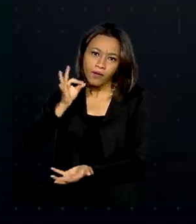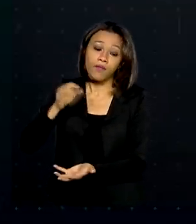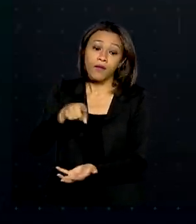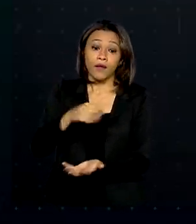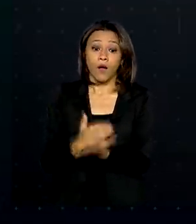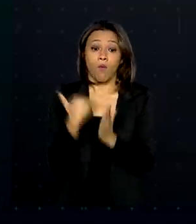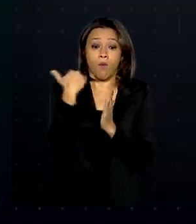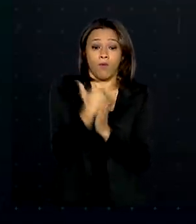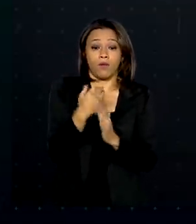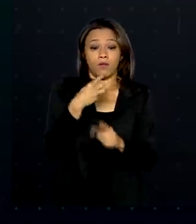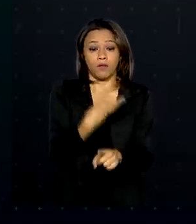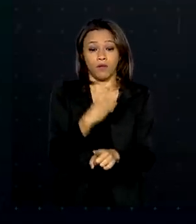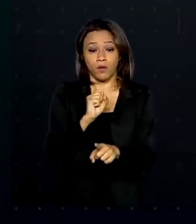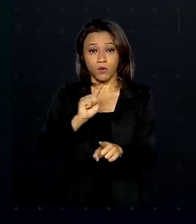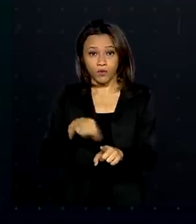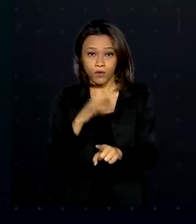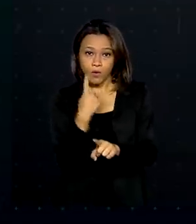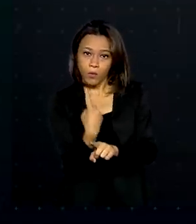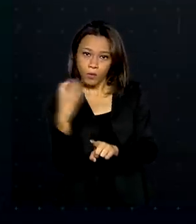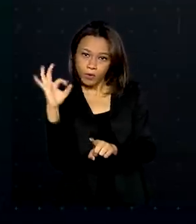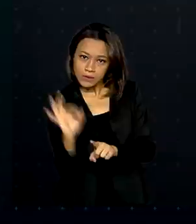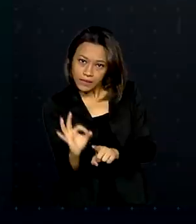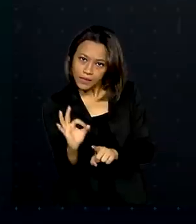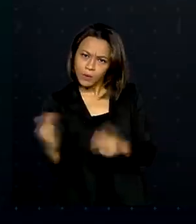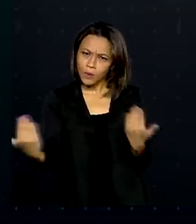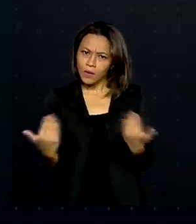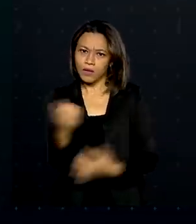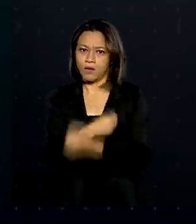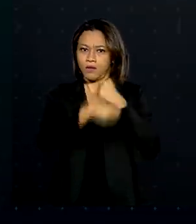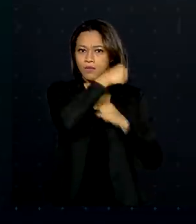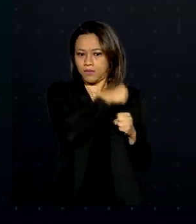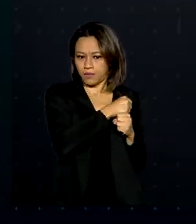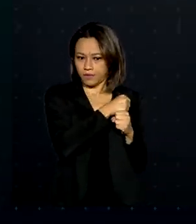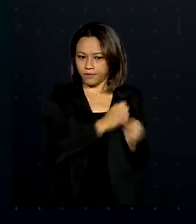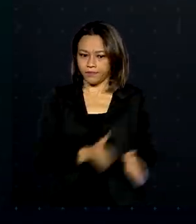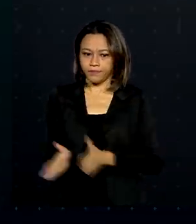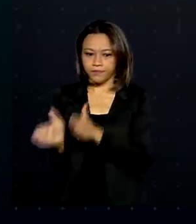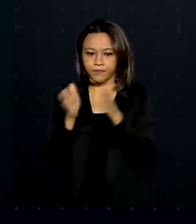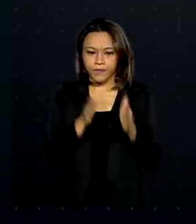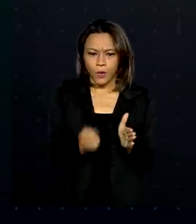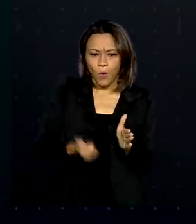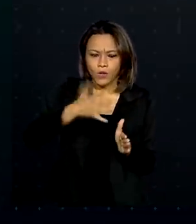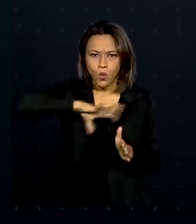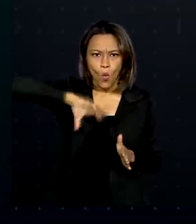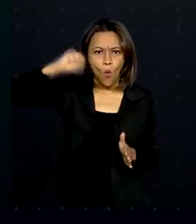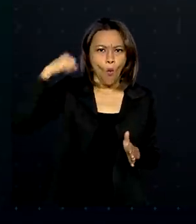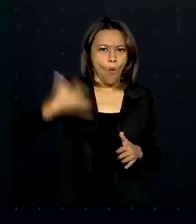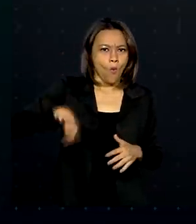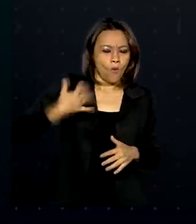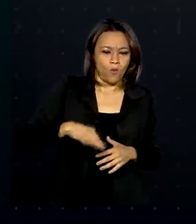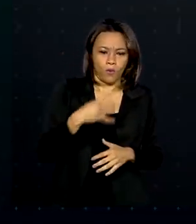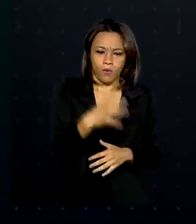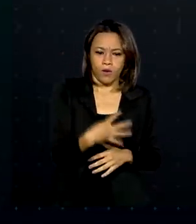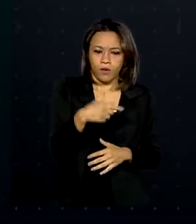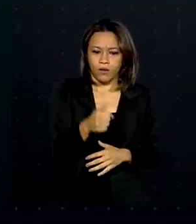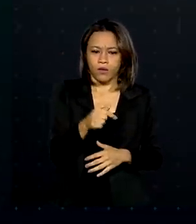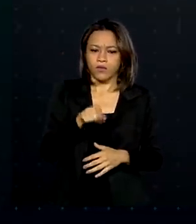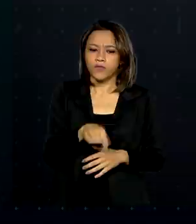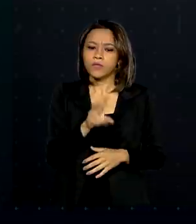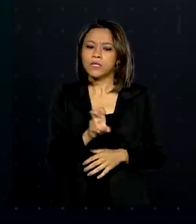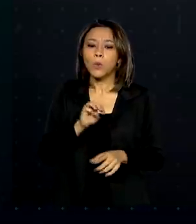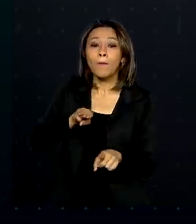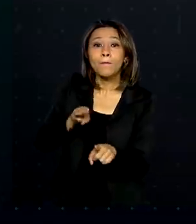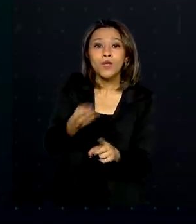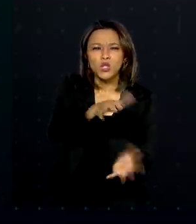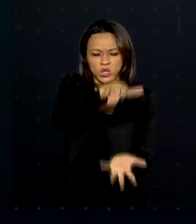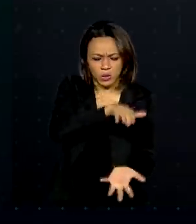38,1% em relação ao ano passado. Quase o recorde de 47,5 milhões